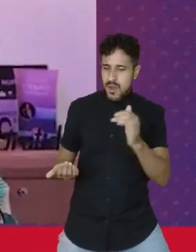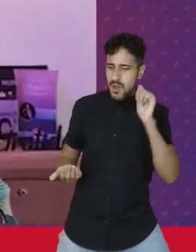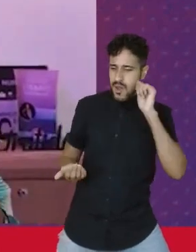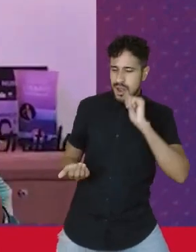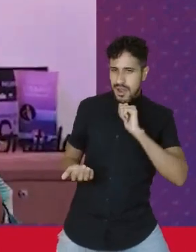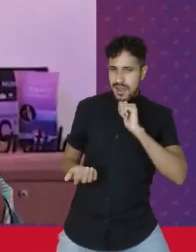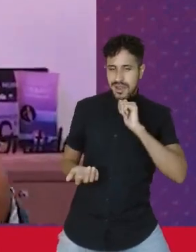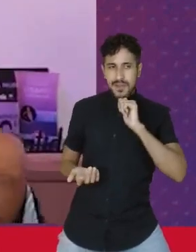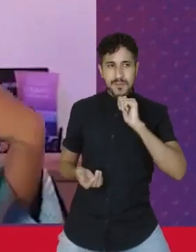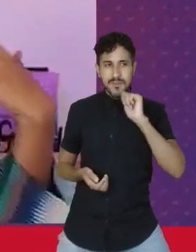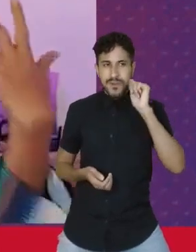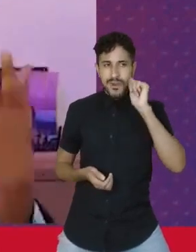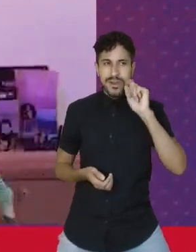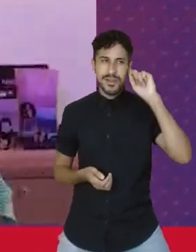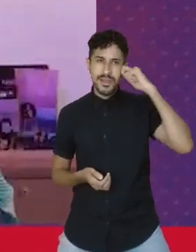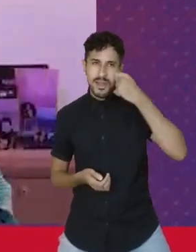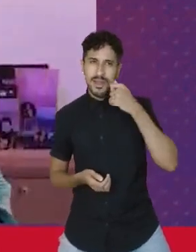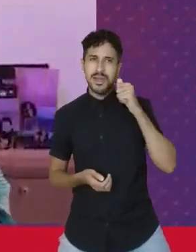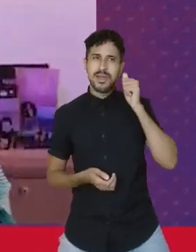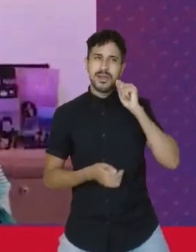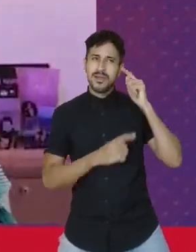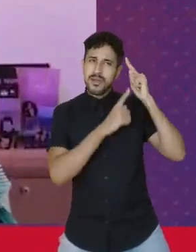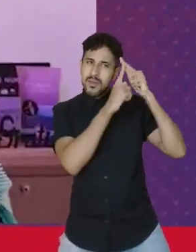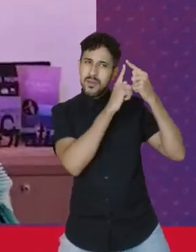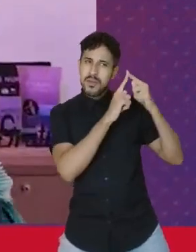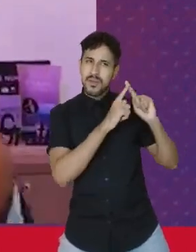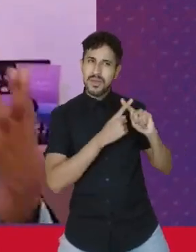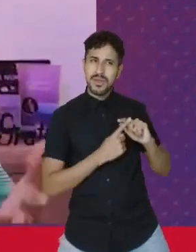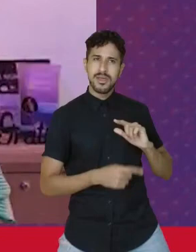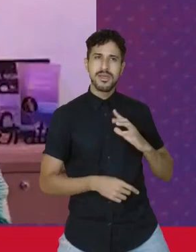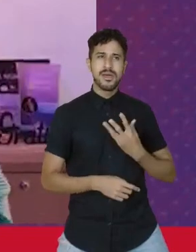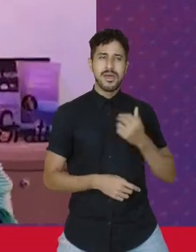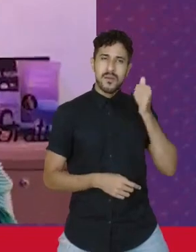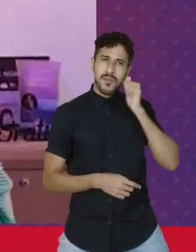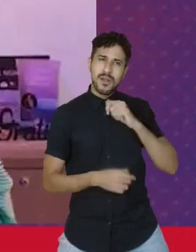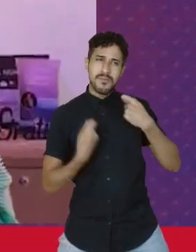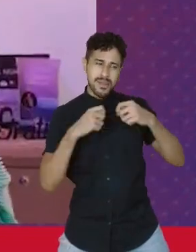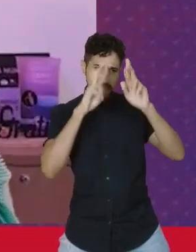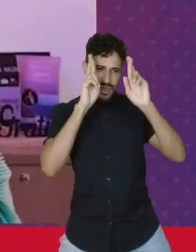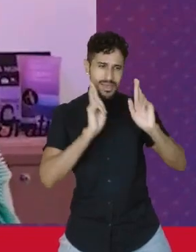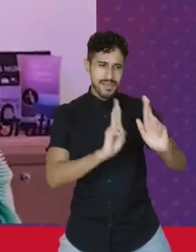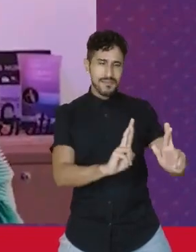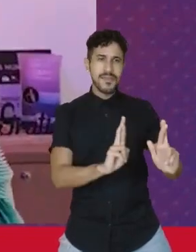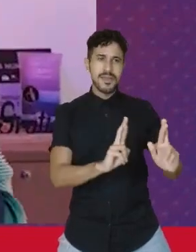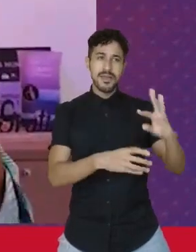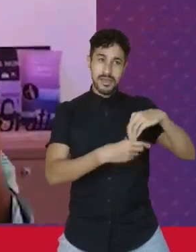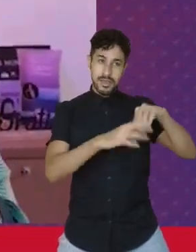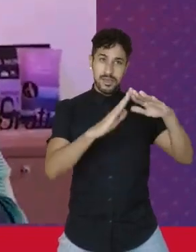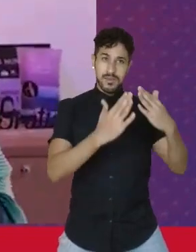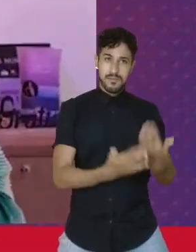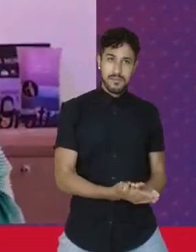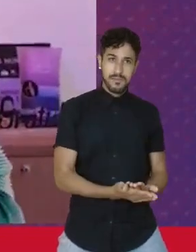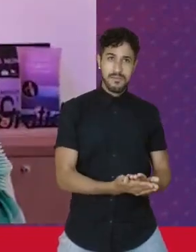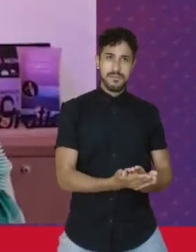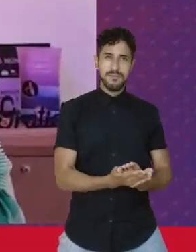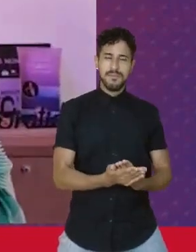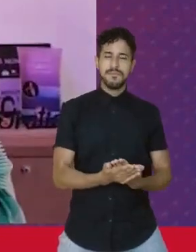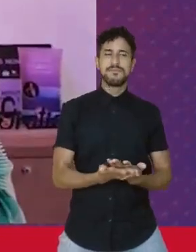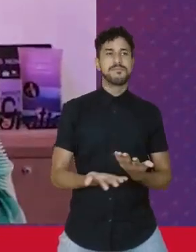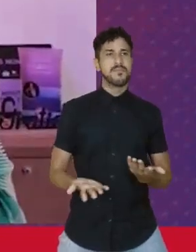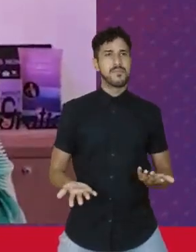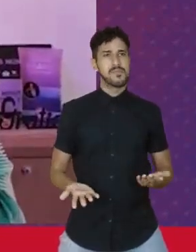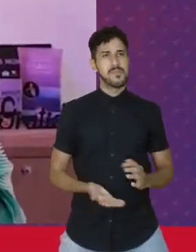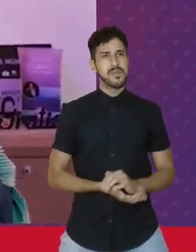da menina de trança, da menina que precisa ser respeitada na escola pelo seu coleguinha.